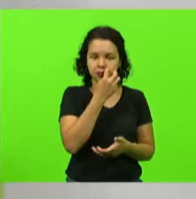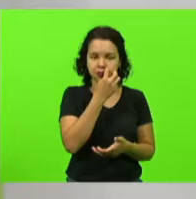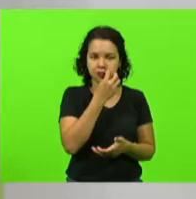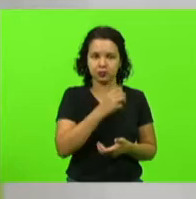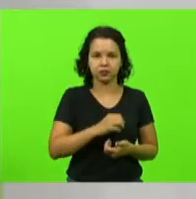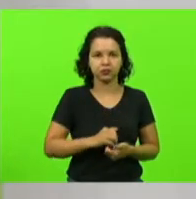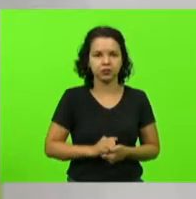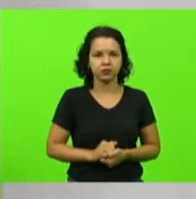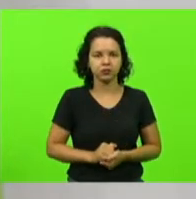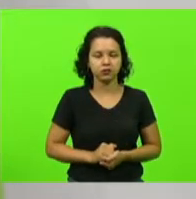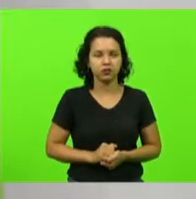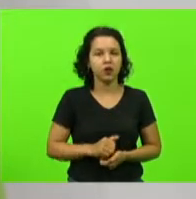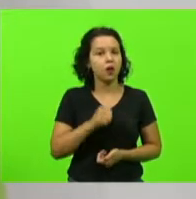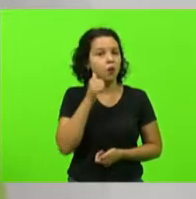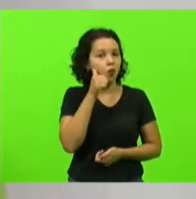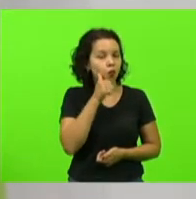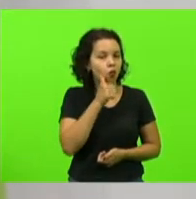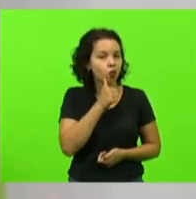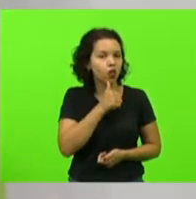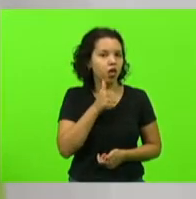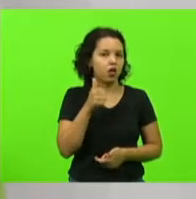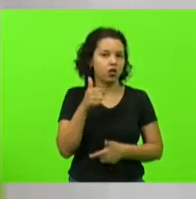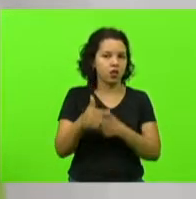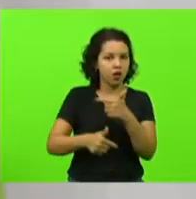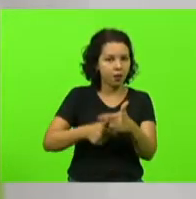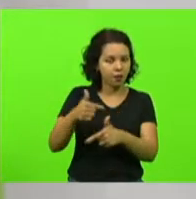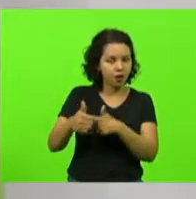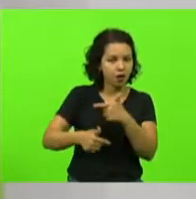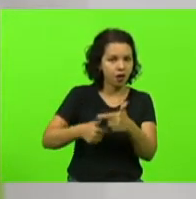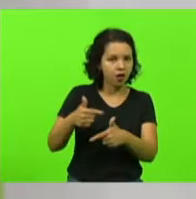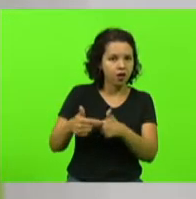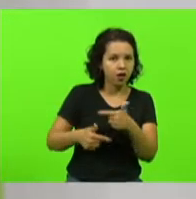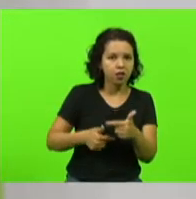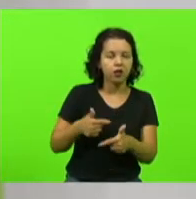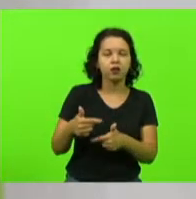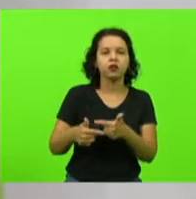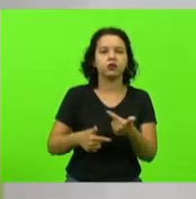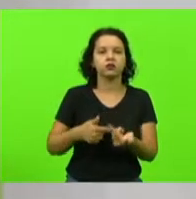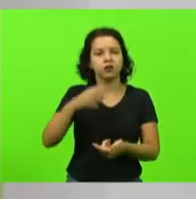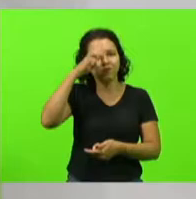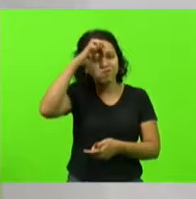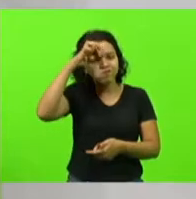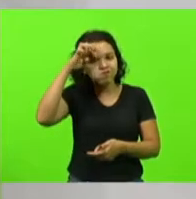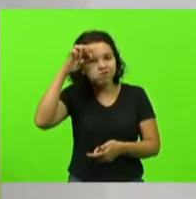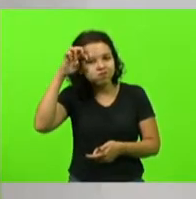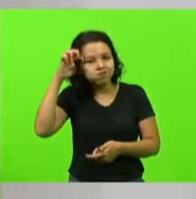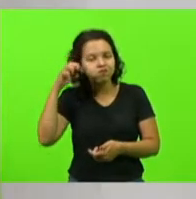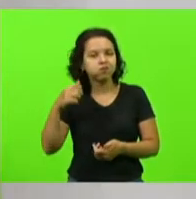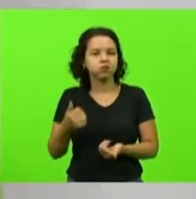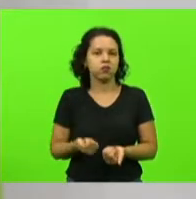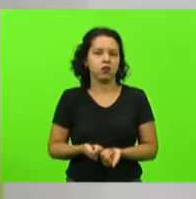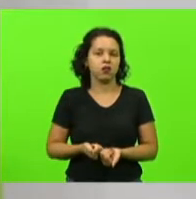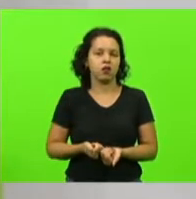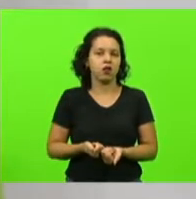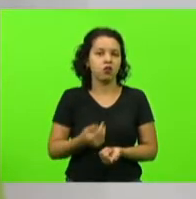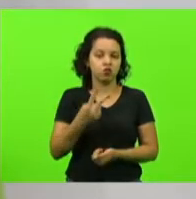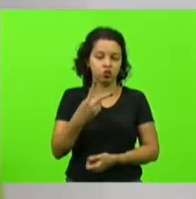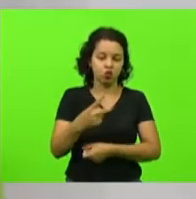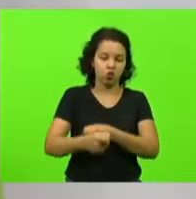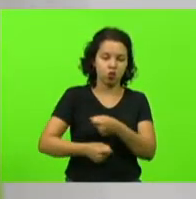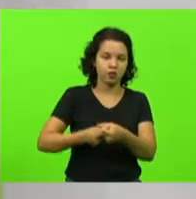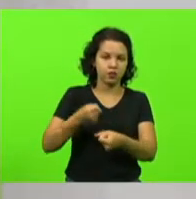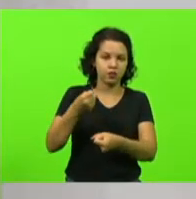As mulheres trabalhadoras que após dois anos